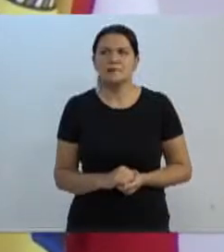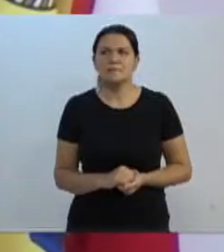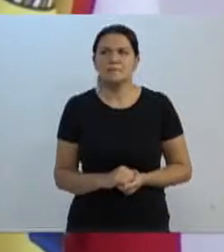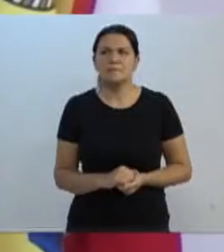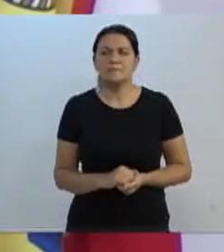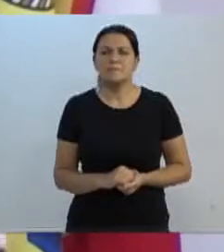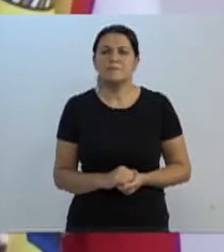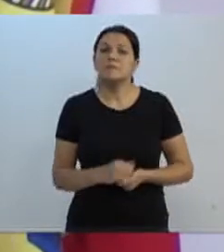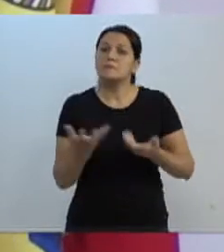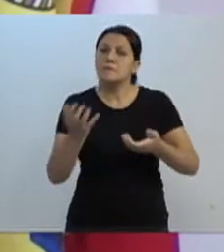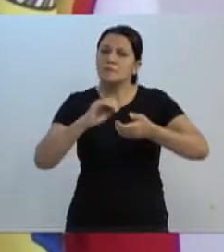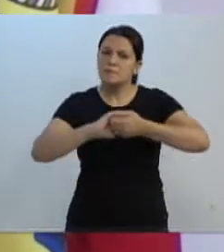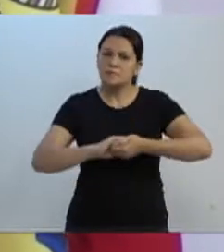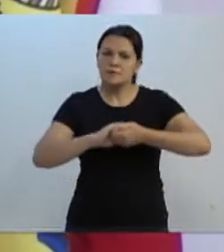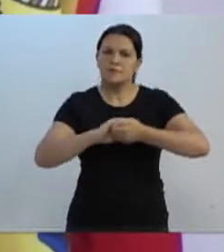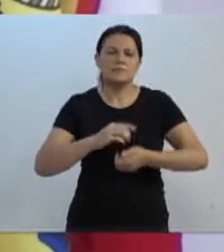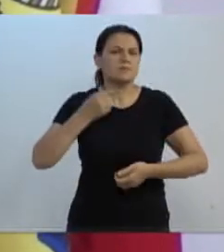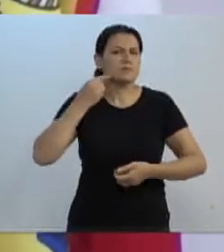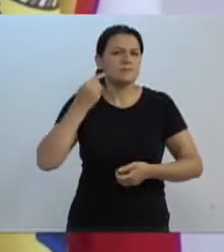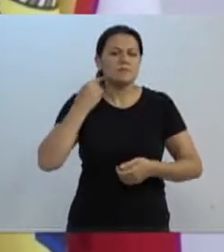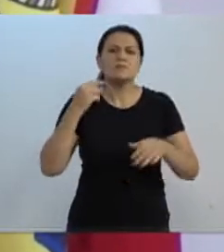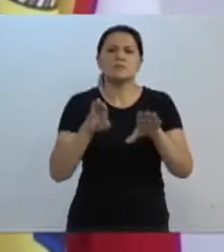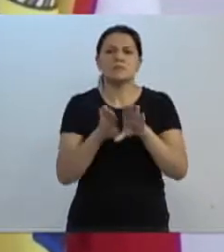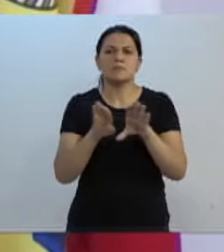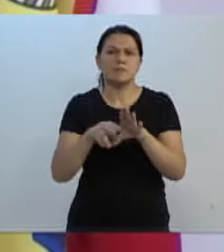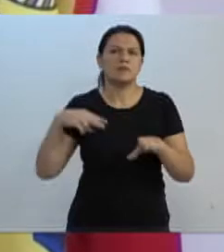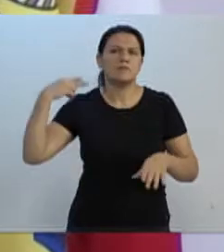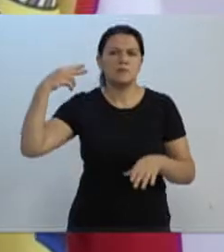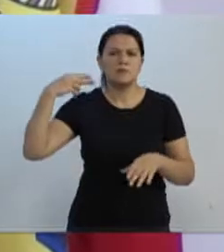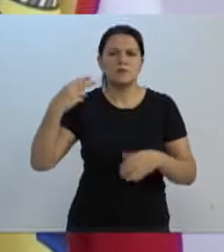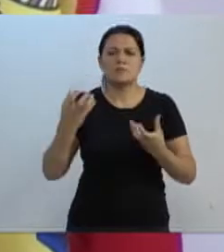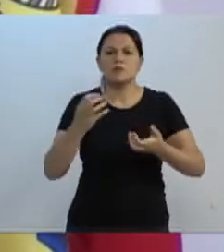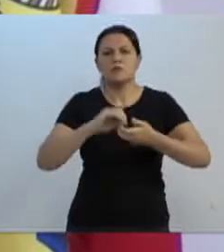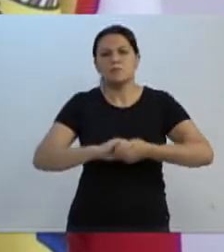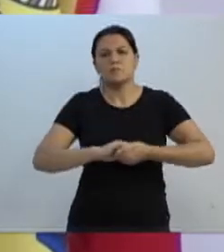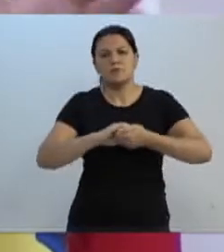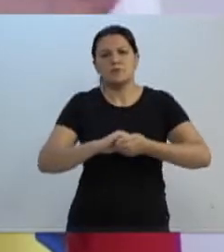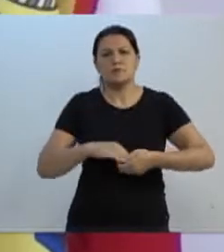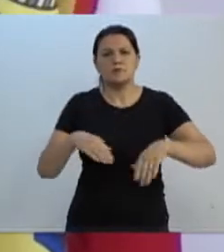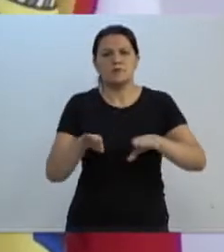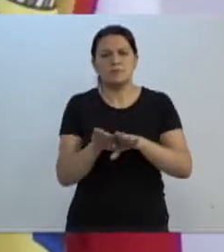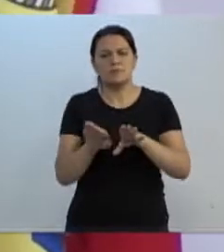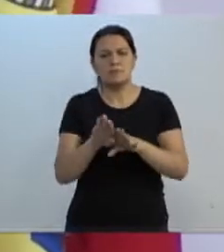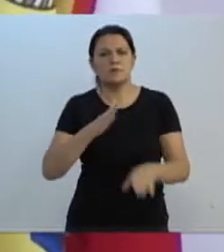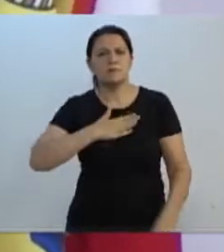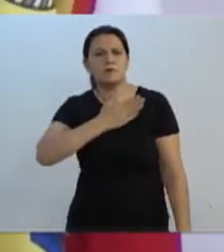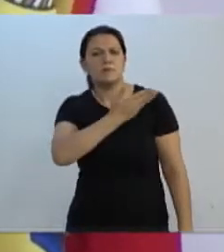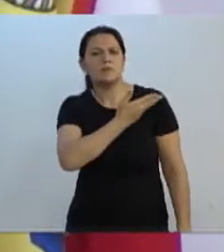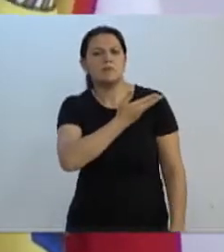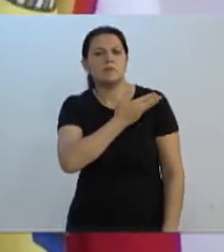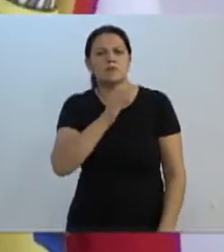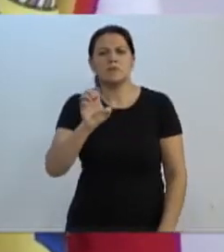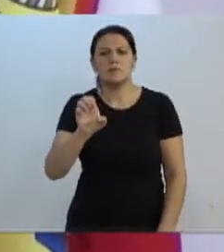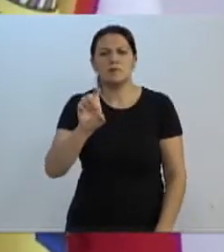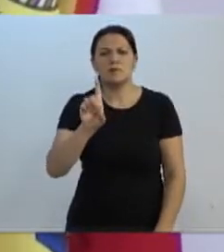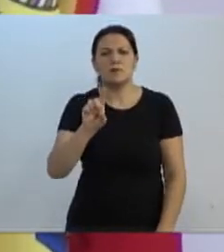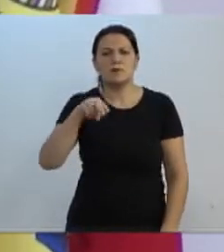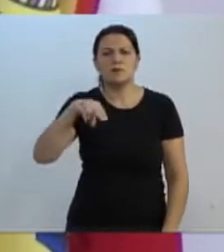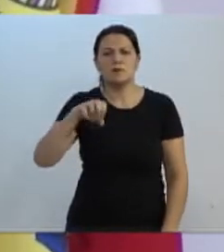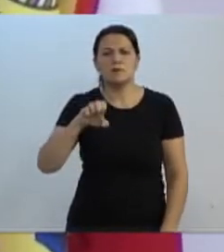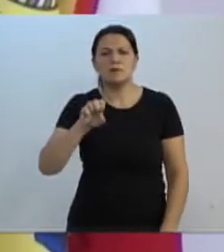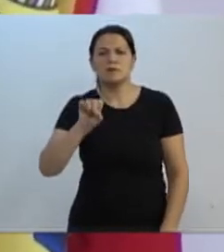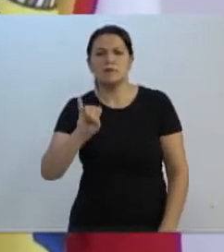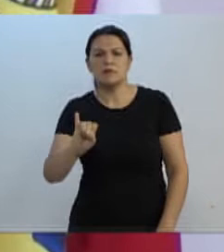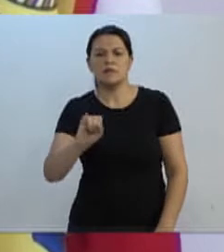Quero cumprimentar o presidente dessa casa, colegas vereadores. Quero cumprimentar aqui também meu amigo Ednei Pinheiro, presidente municipal